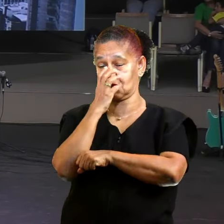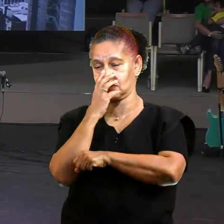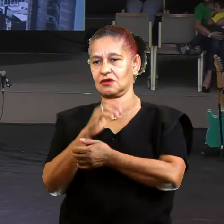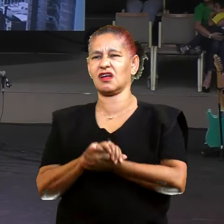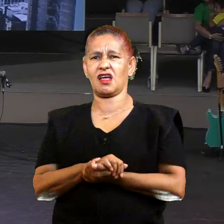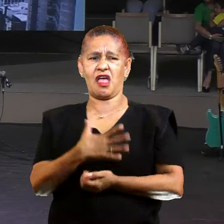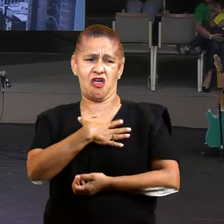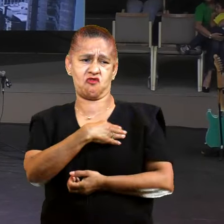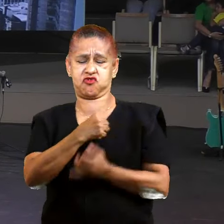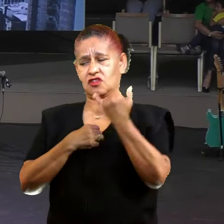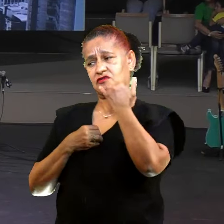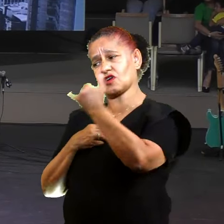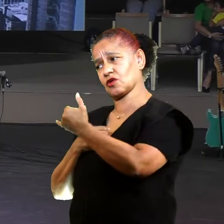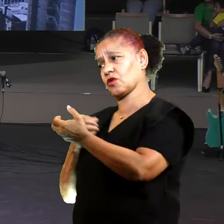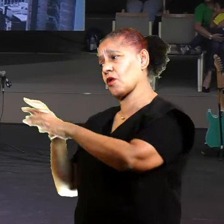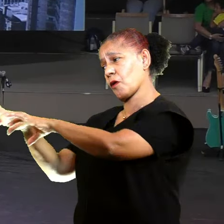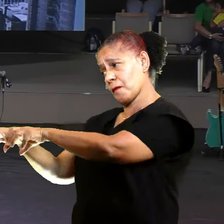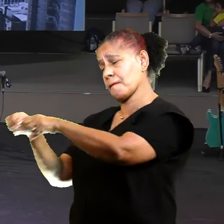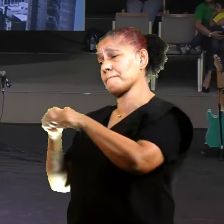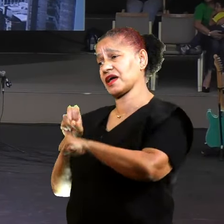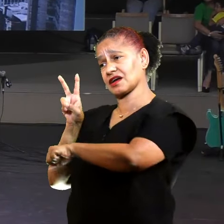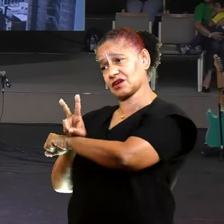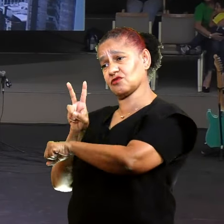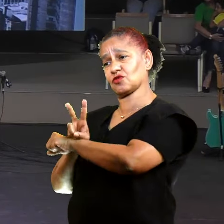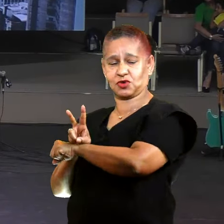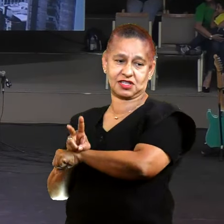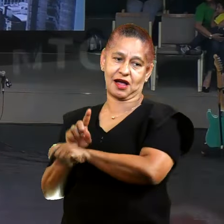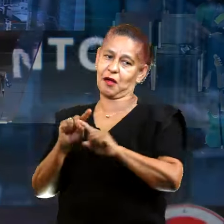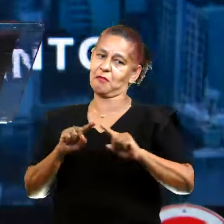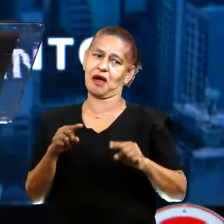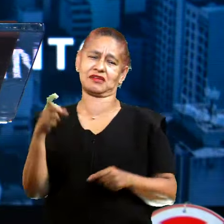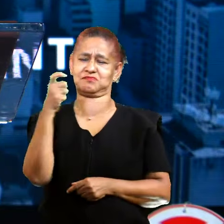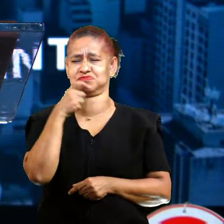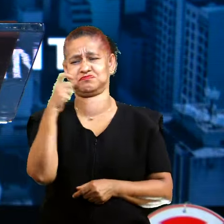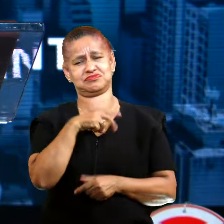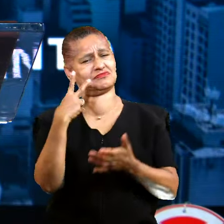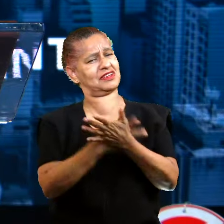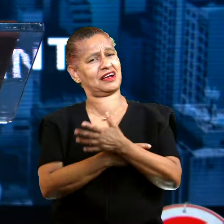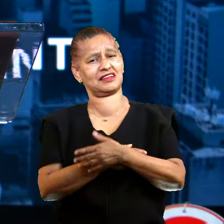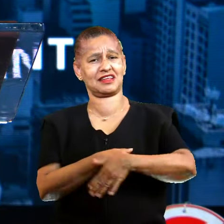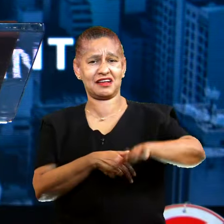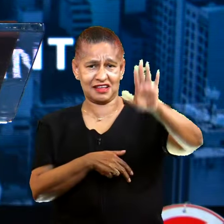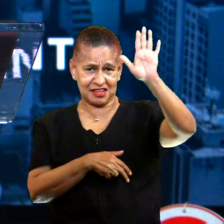dos filhos, pai, pega que eu vou cuidar. Quantos se identificam comigo?